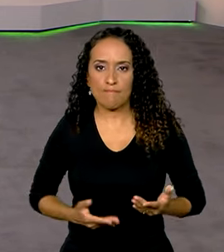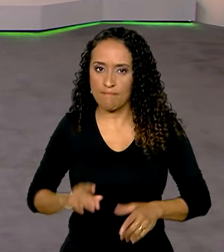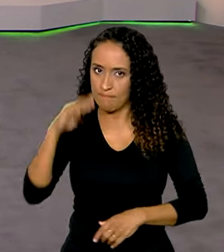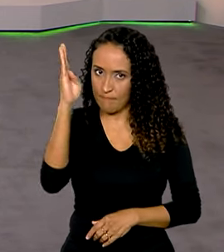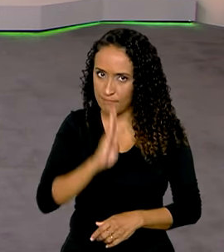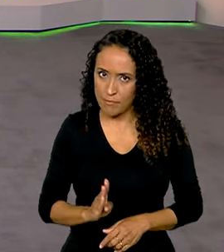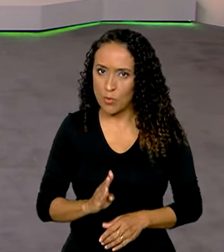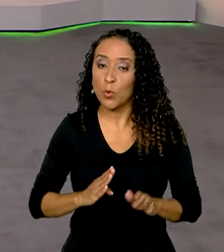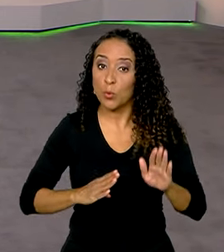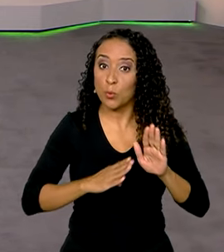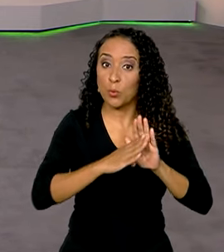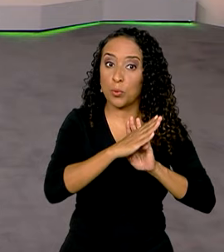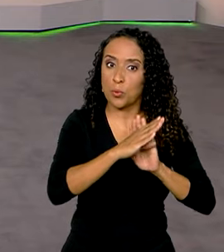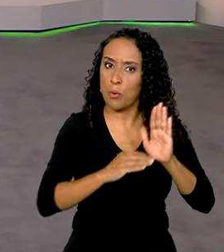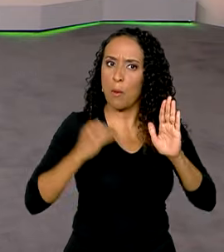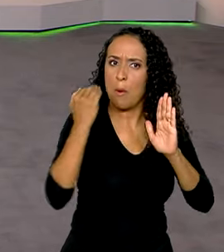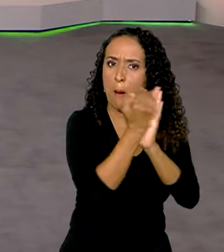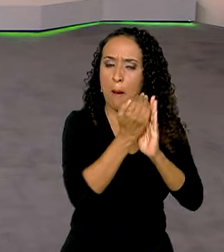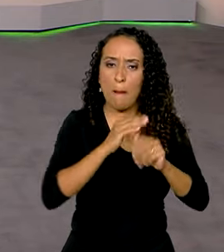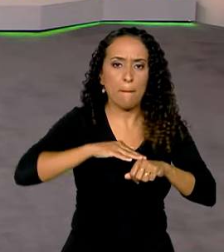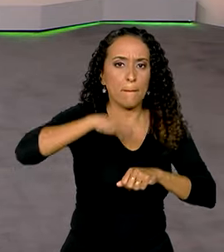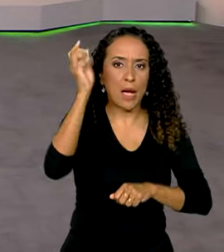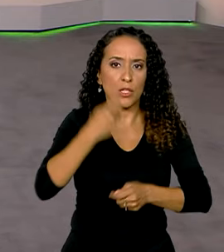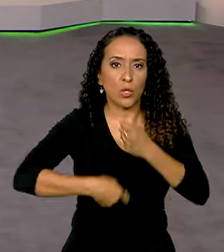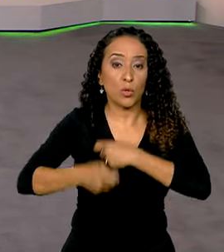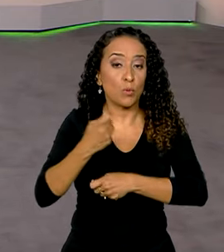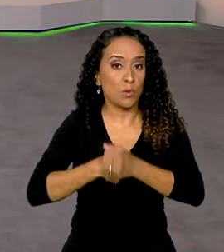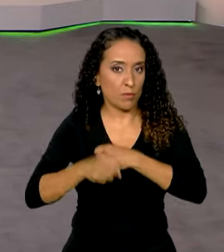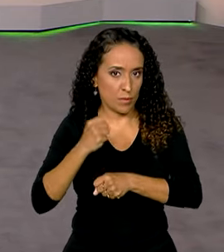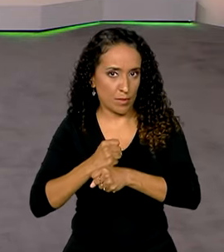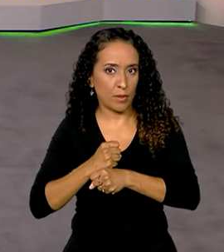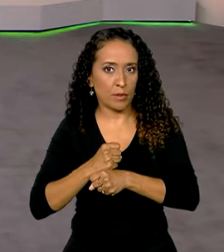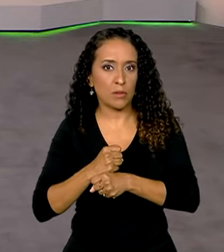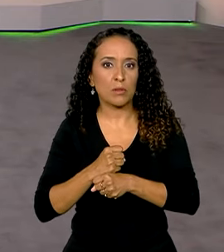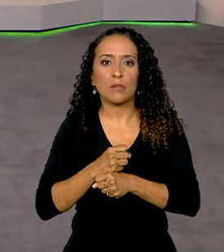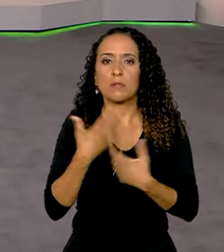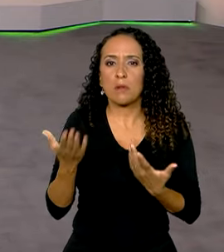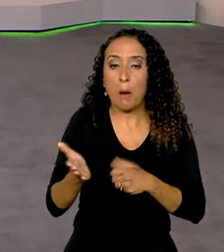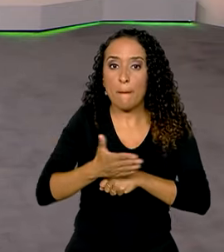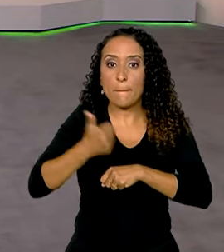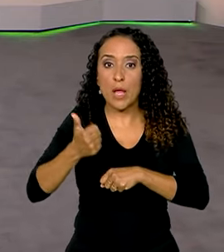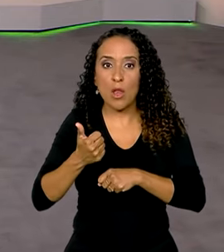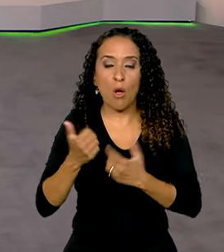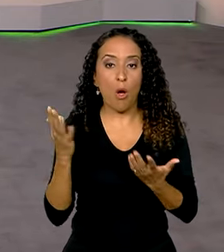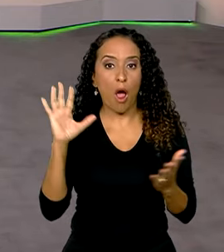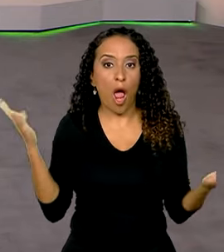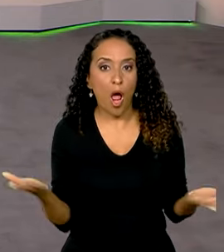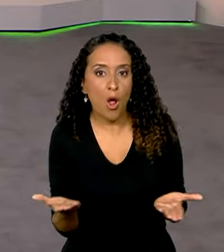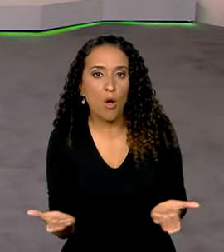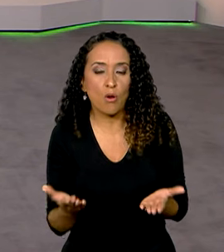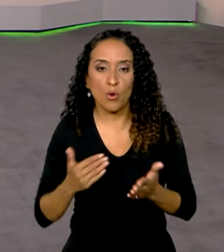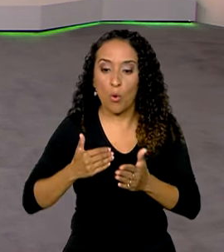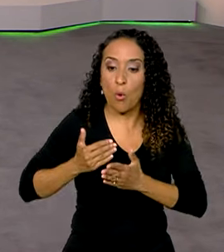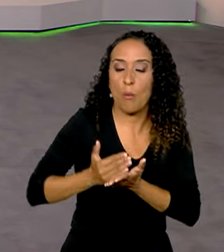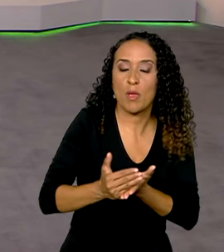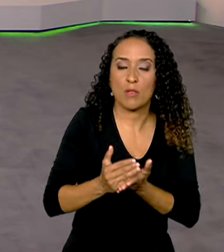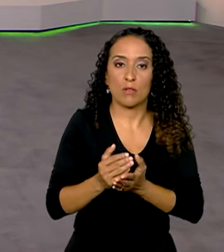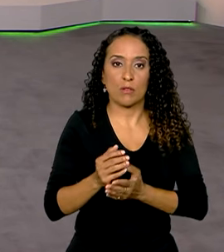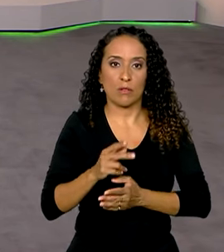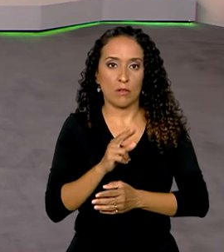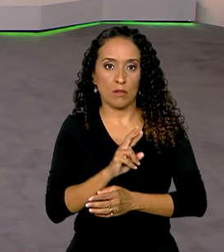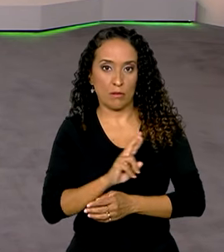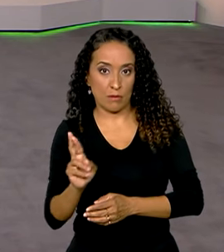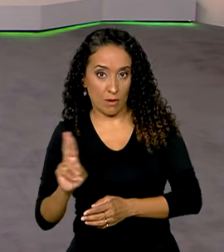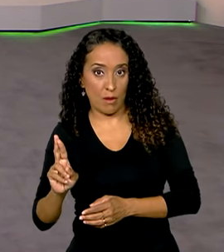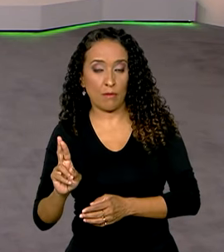brasileiro cresceu bem acima da economia no ano passado, sendo o melhor resultado desde o início do Plano Real. Os